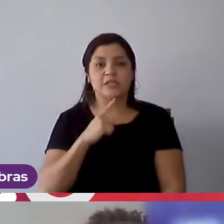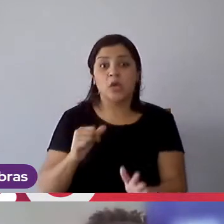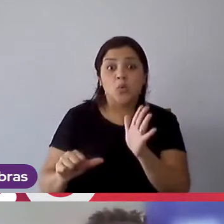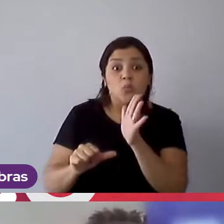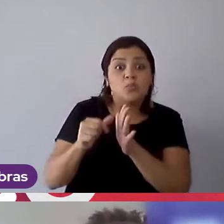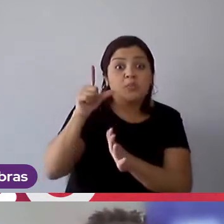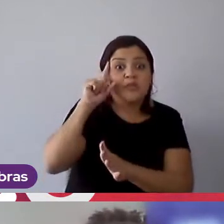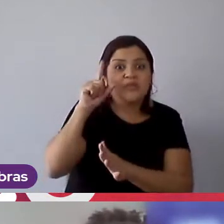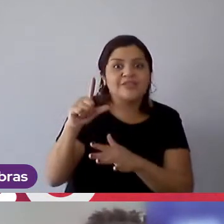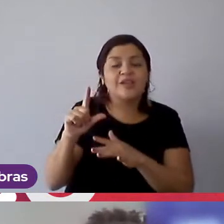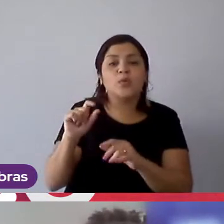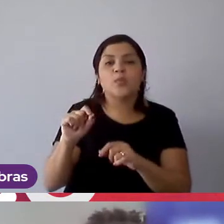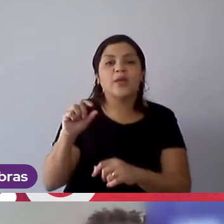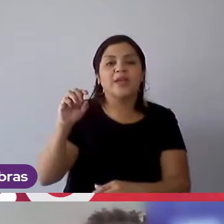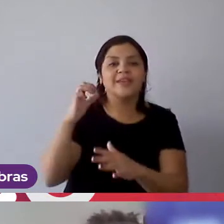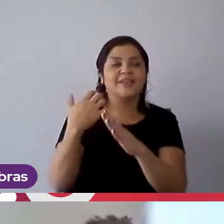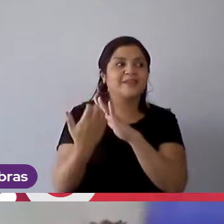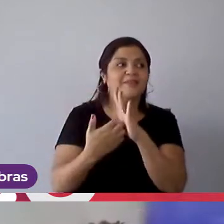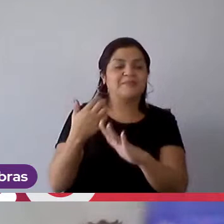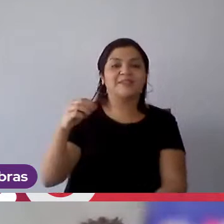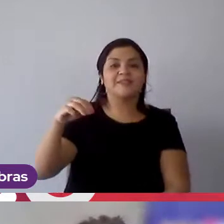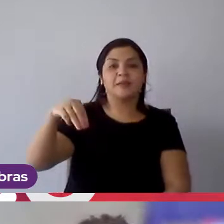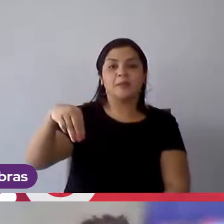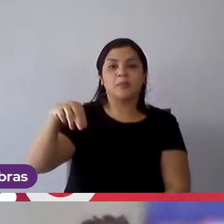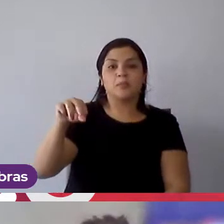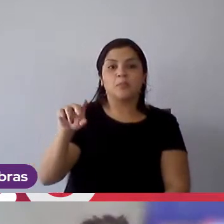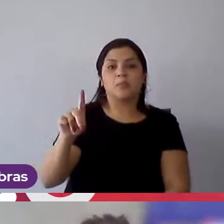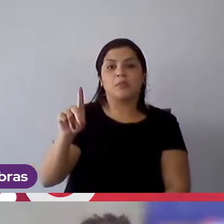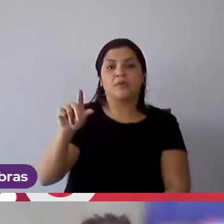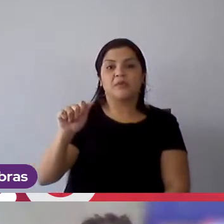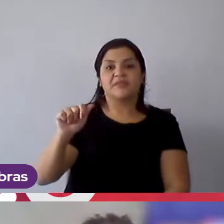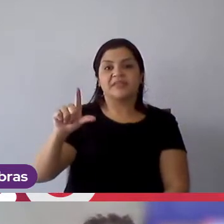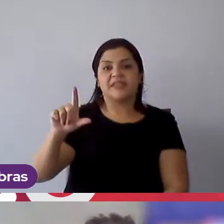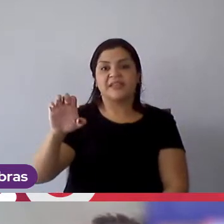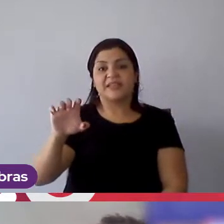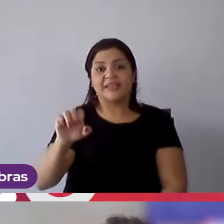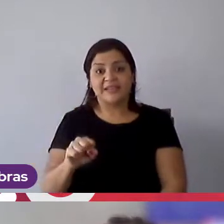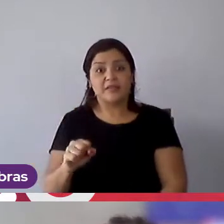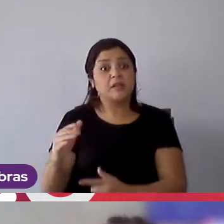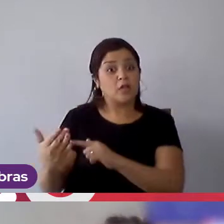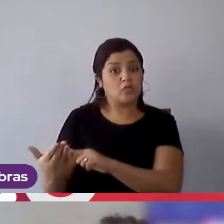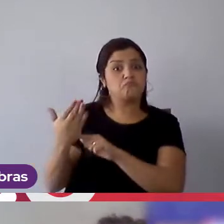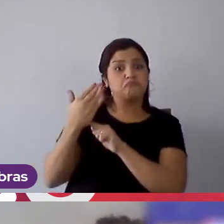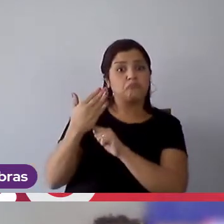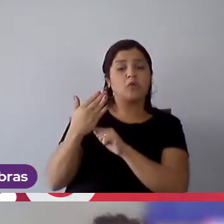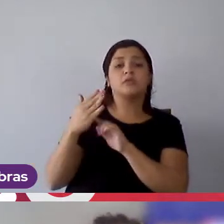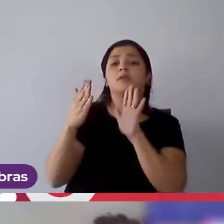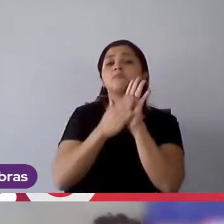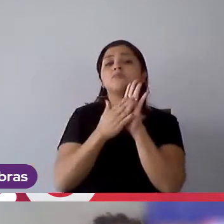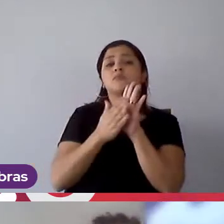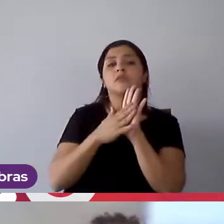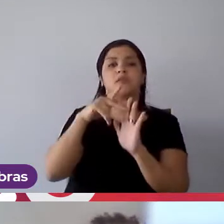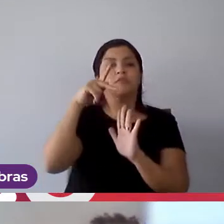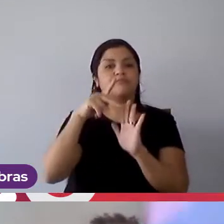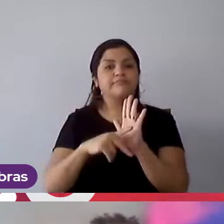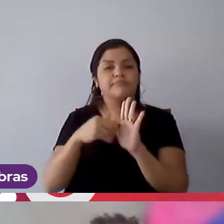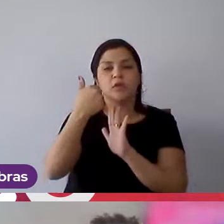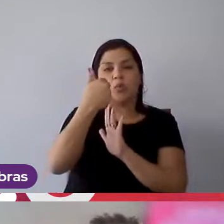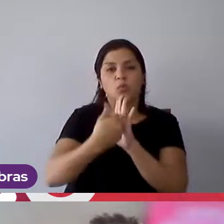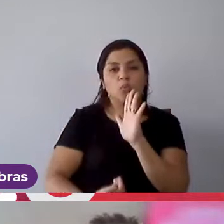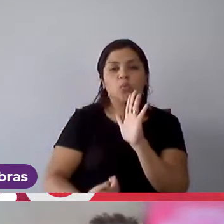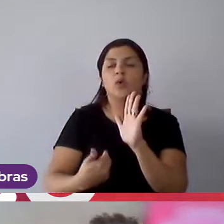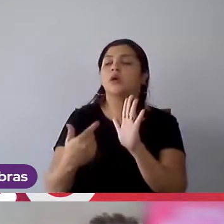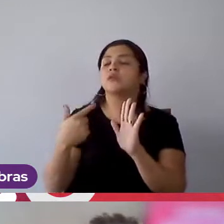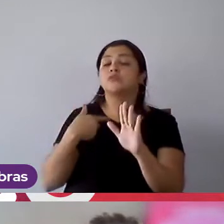de Mondelez, já apresentam esse programa para a gente, né, durante a nossa integração,